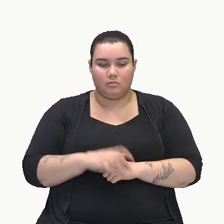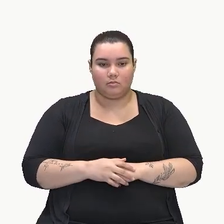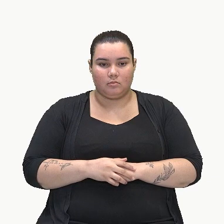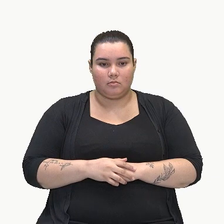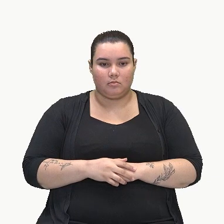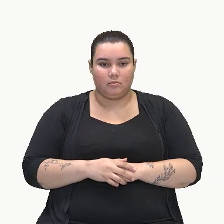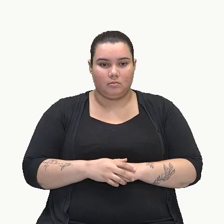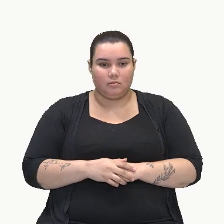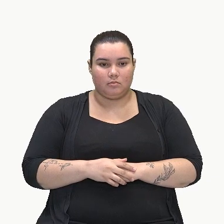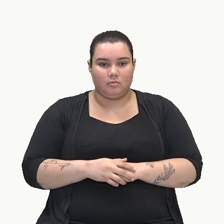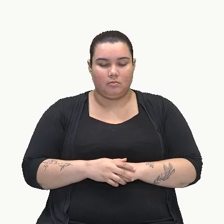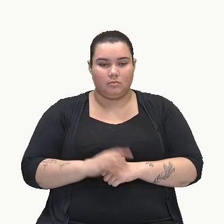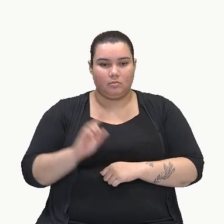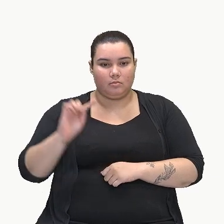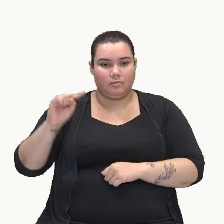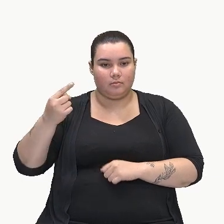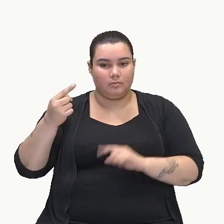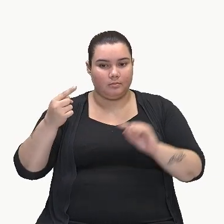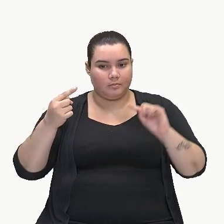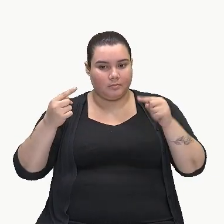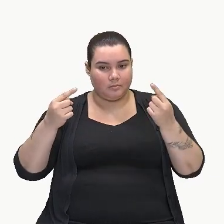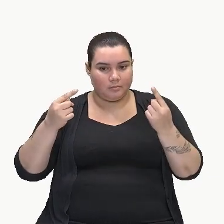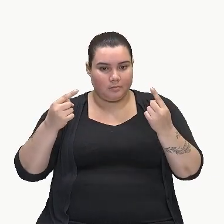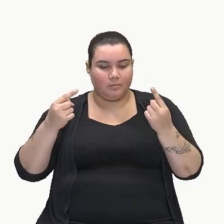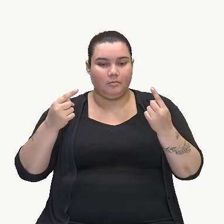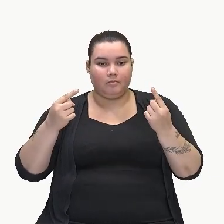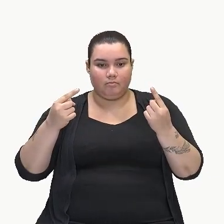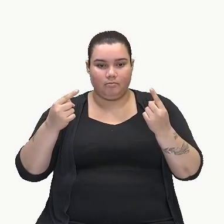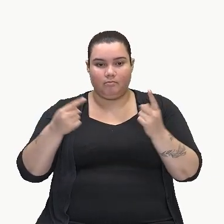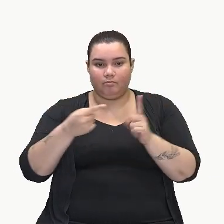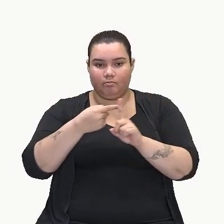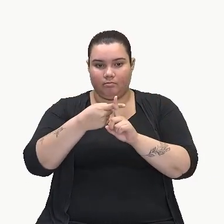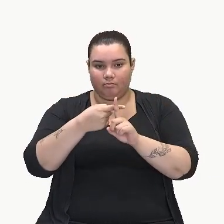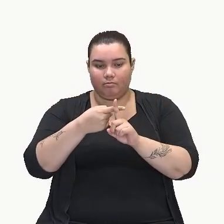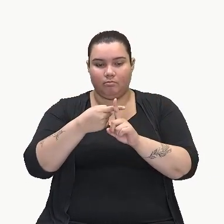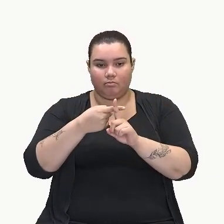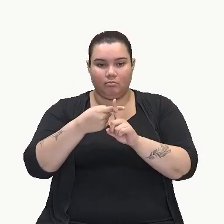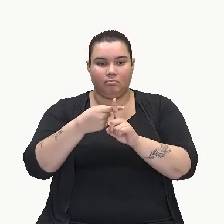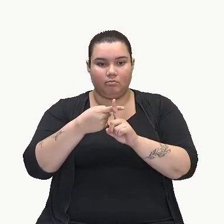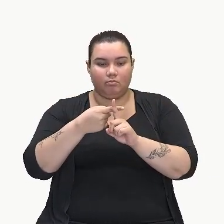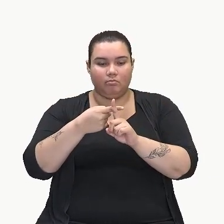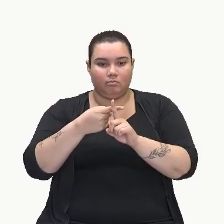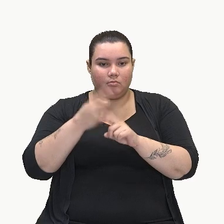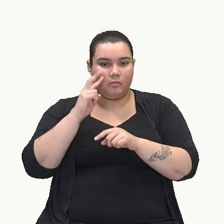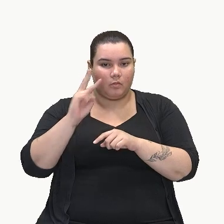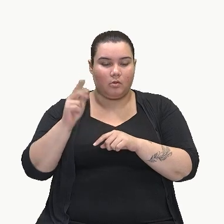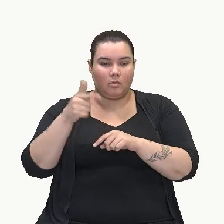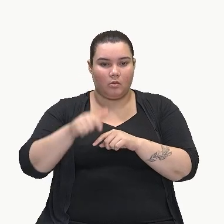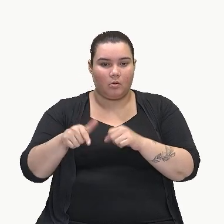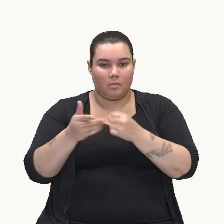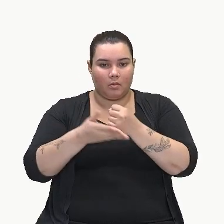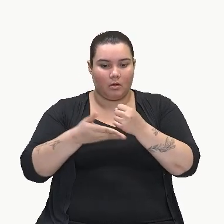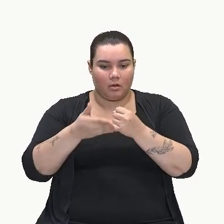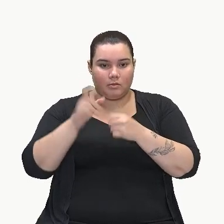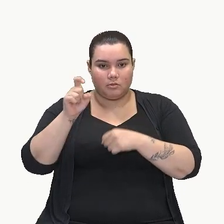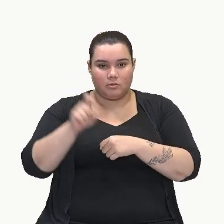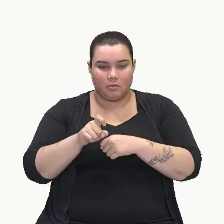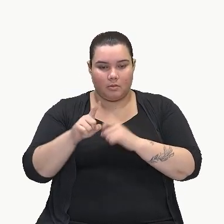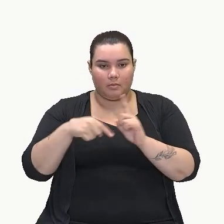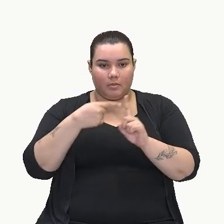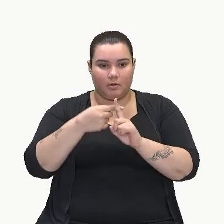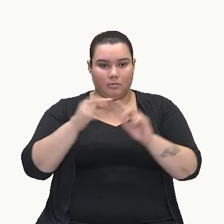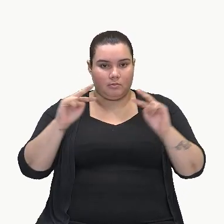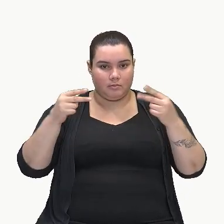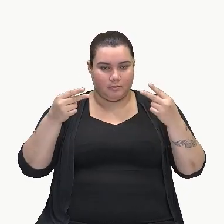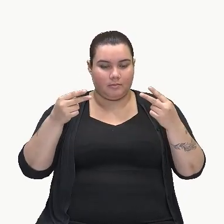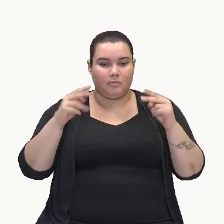Vamos aqui aplicar nossa multiplicação de potência de mesma base. Certo? Onde eu repito a base, que é o X, e some os